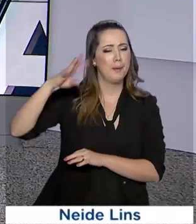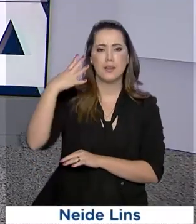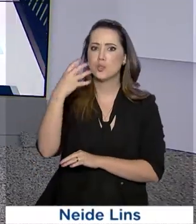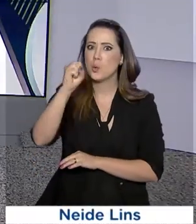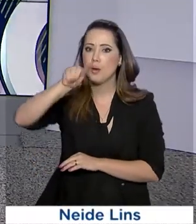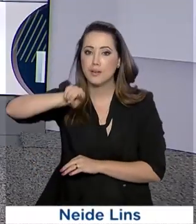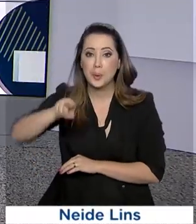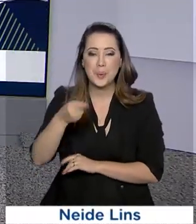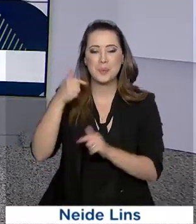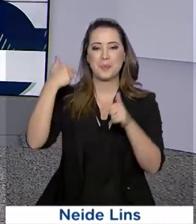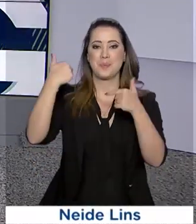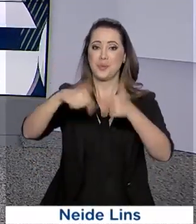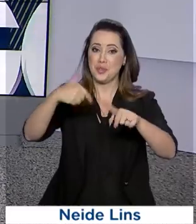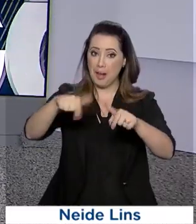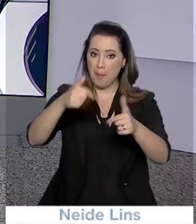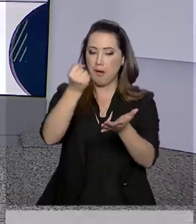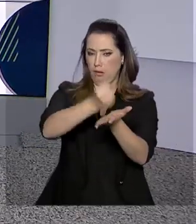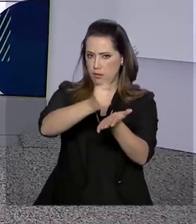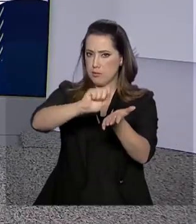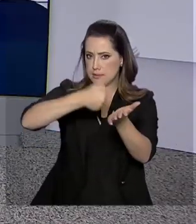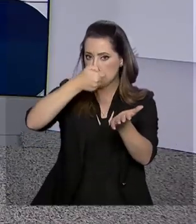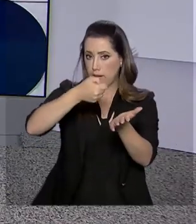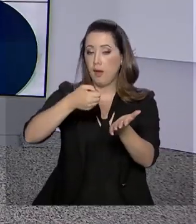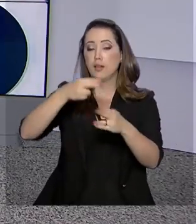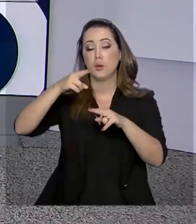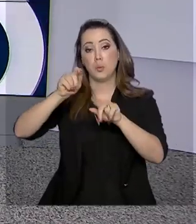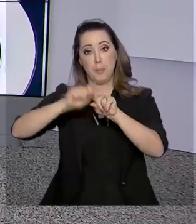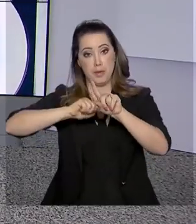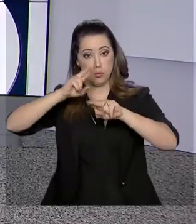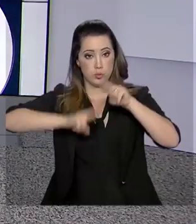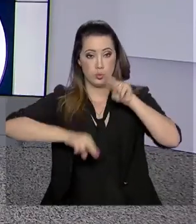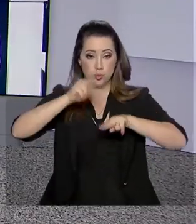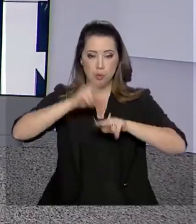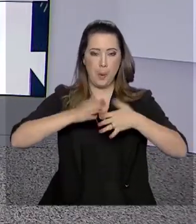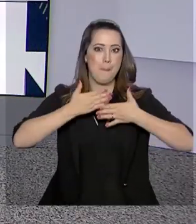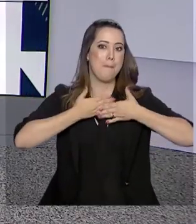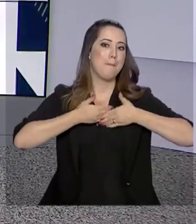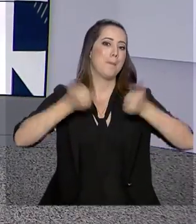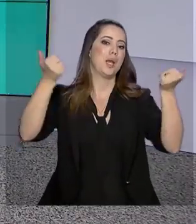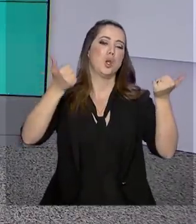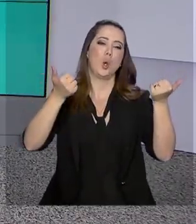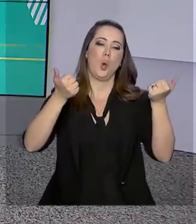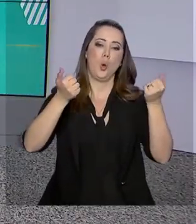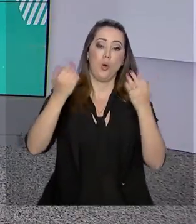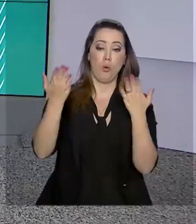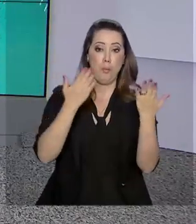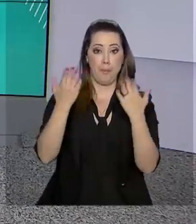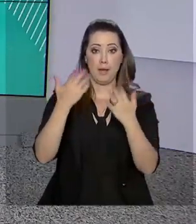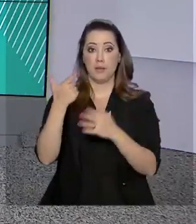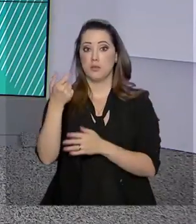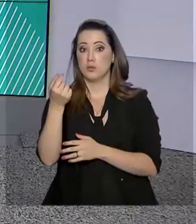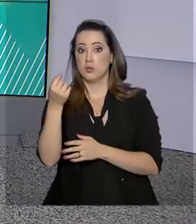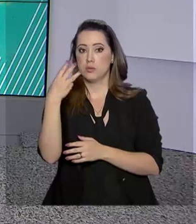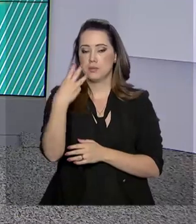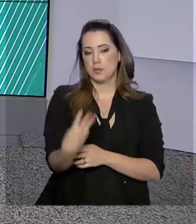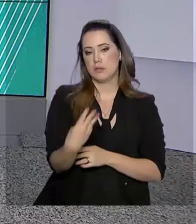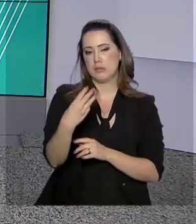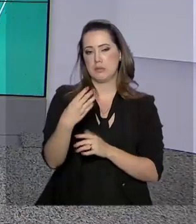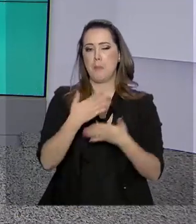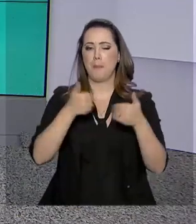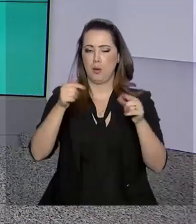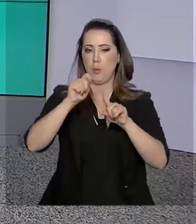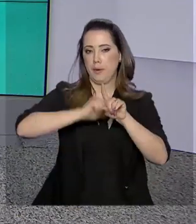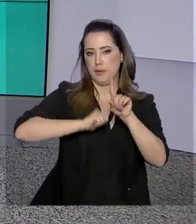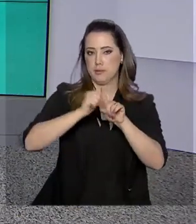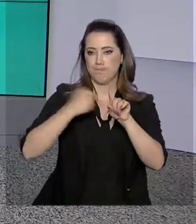48 mil empregos formais em junho. Foi o melhor resultado registrado para o mês desde 2013. Os números do